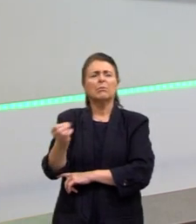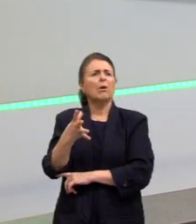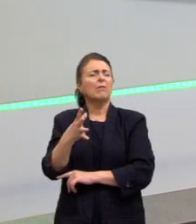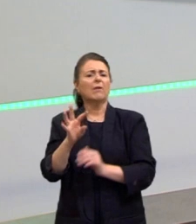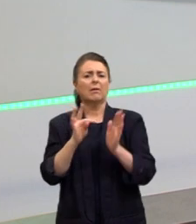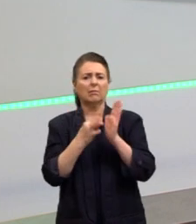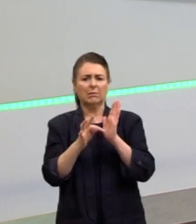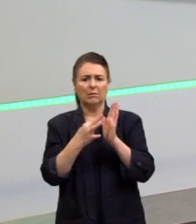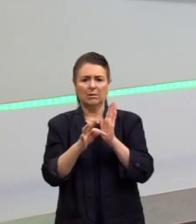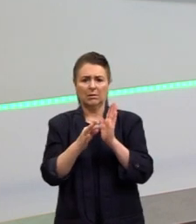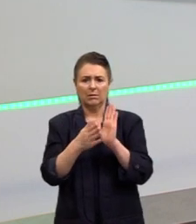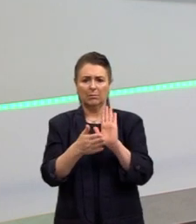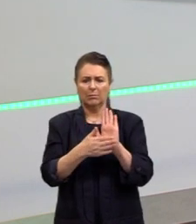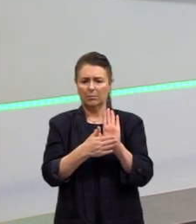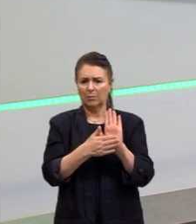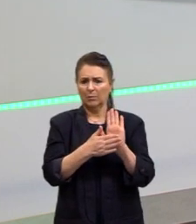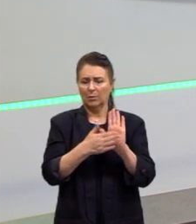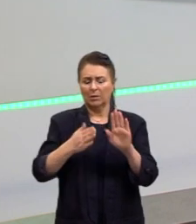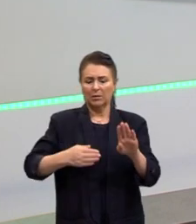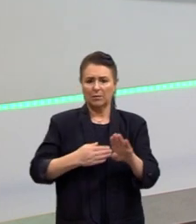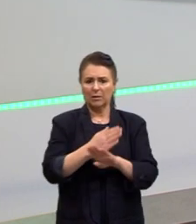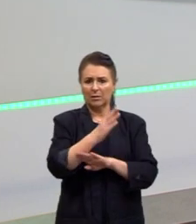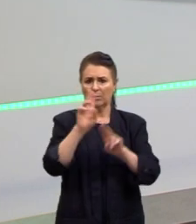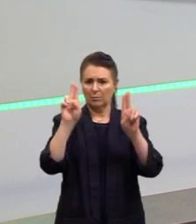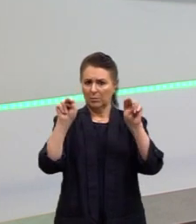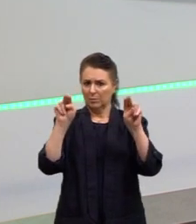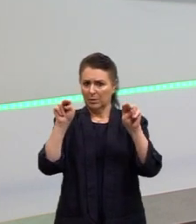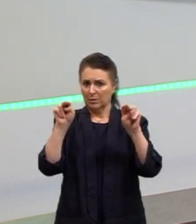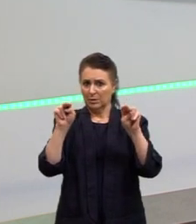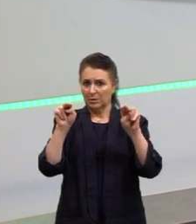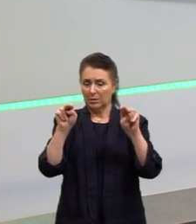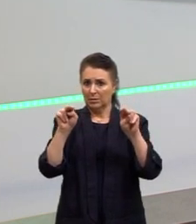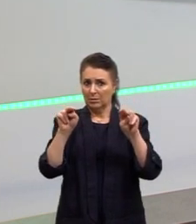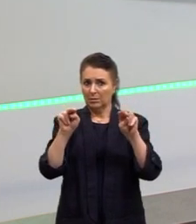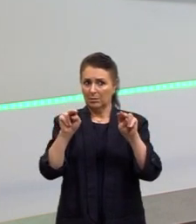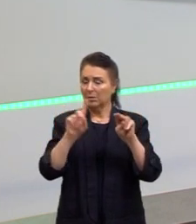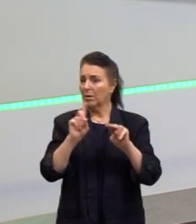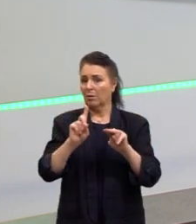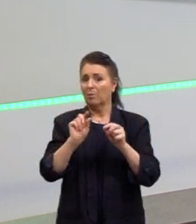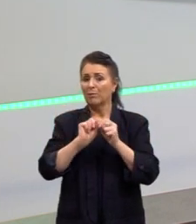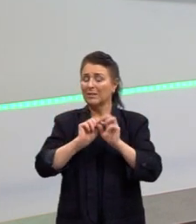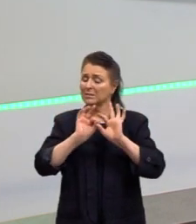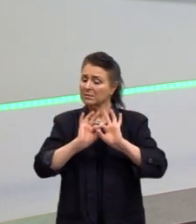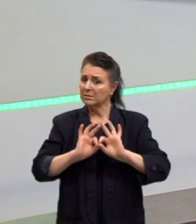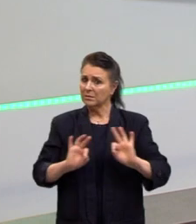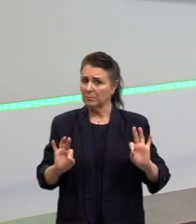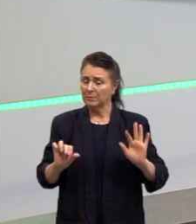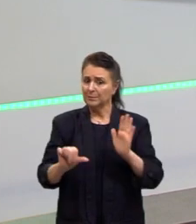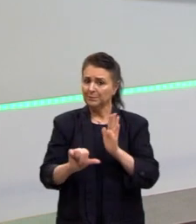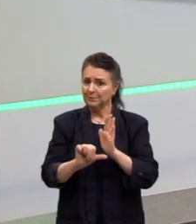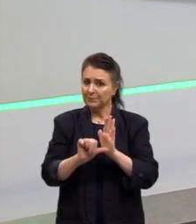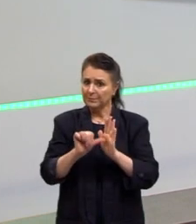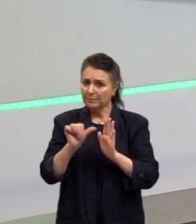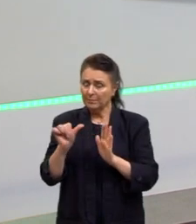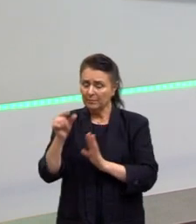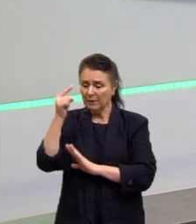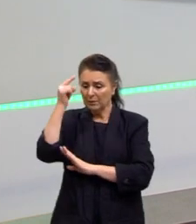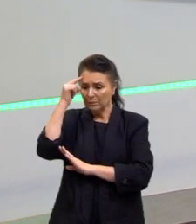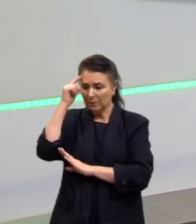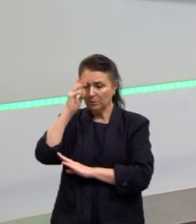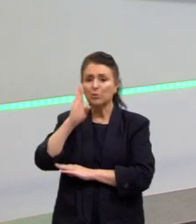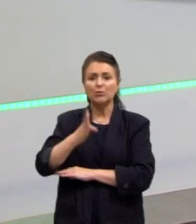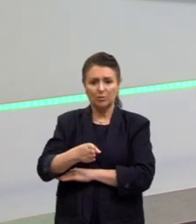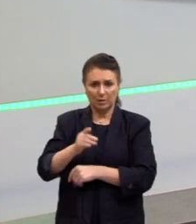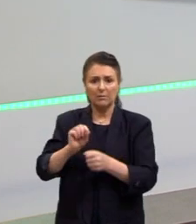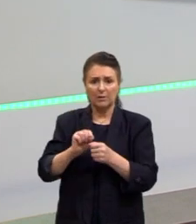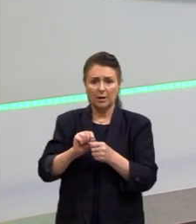propor a intervenção dessa problemática. Não. A gente vai pelo simples. Primeiro, o tu vai fazer? Tu vai pensar o que já é feito.